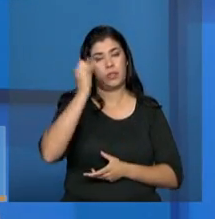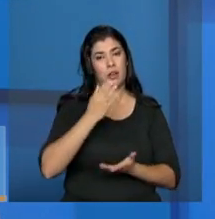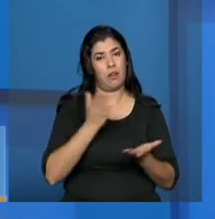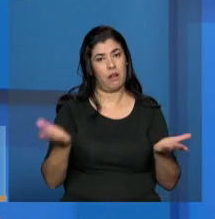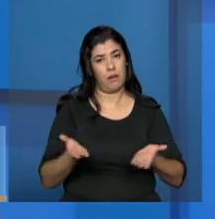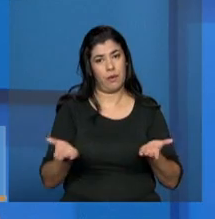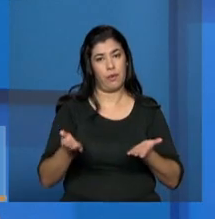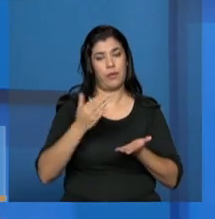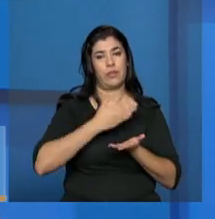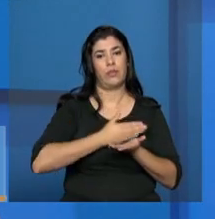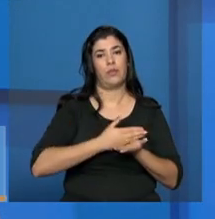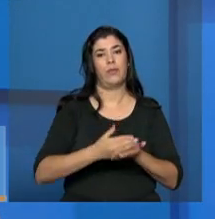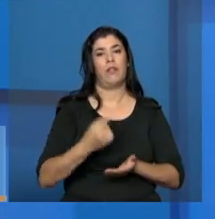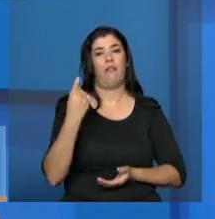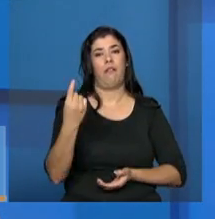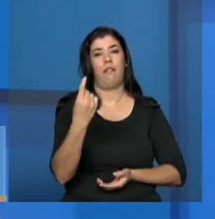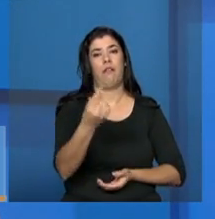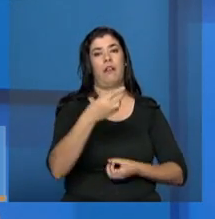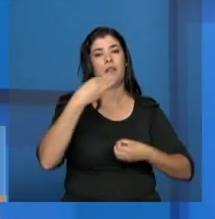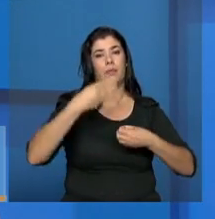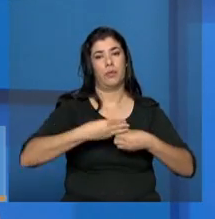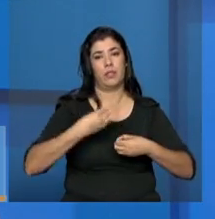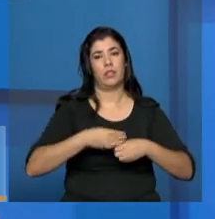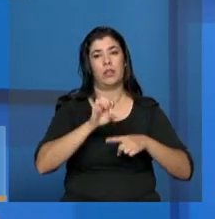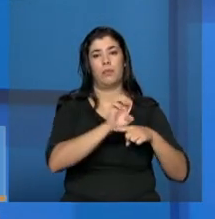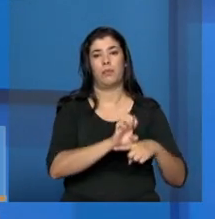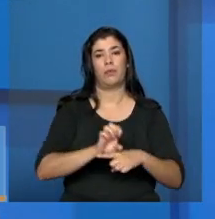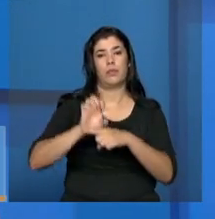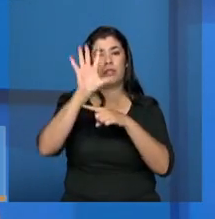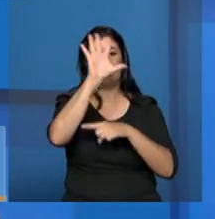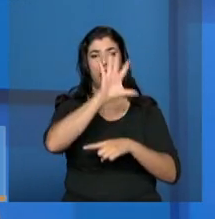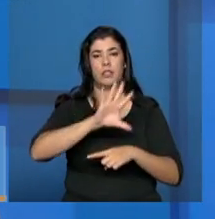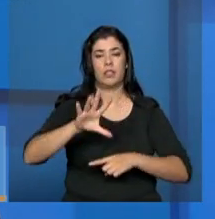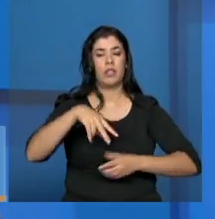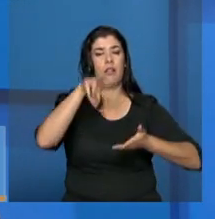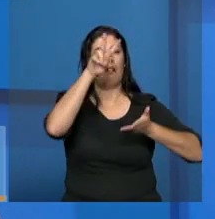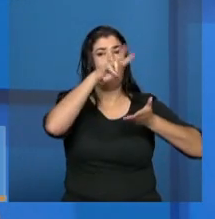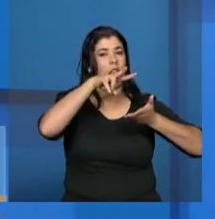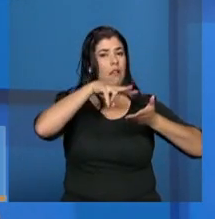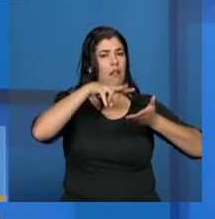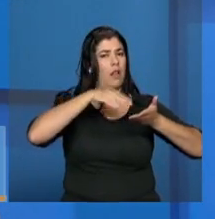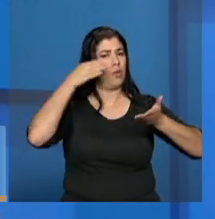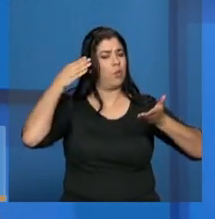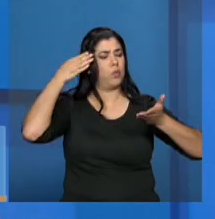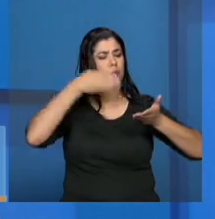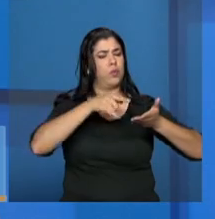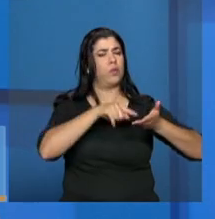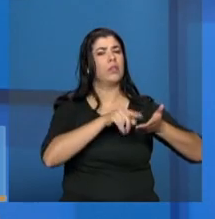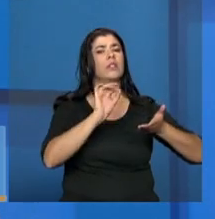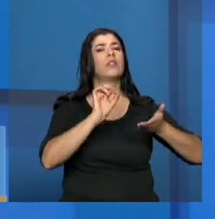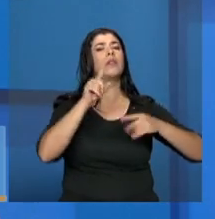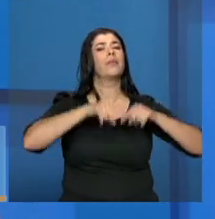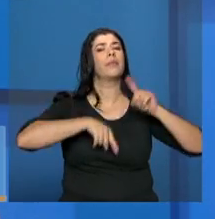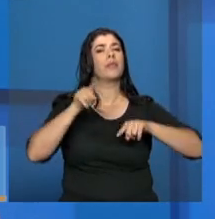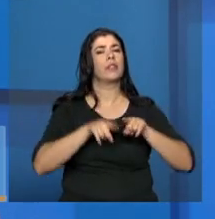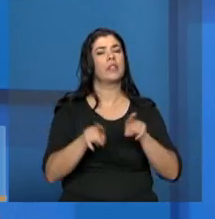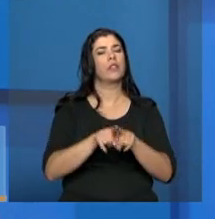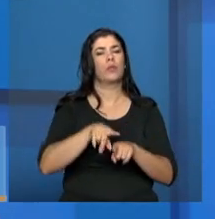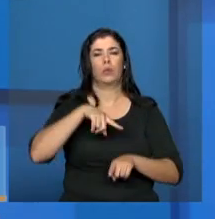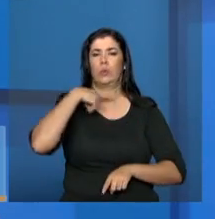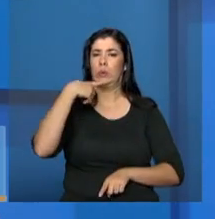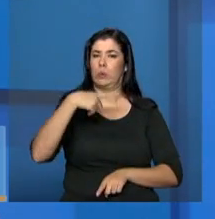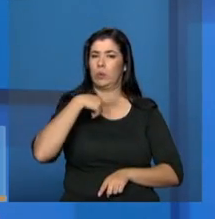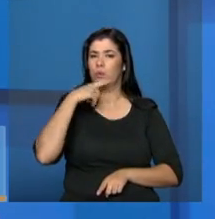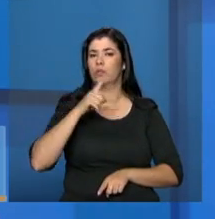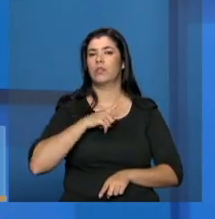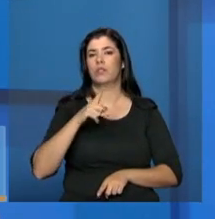os municípios e estados se organizando façam uma leitura atenta desse material e qualquer dúvida, é claro,